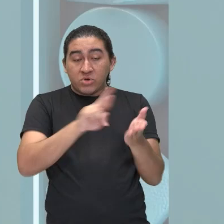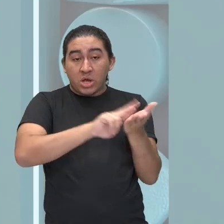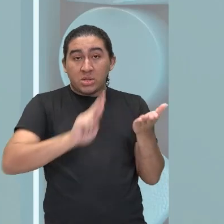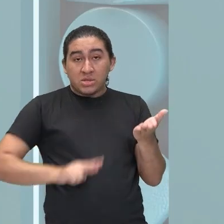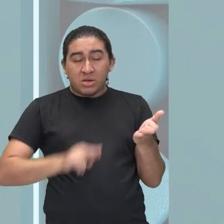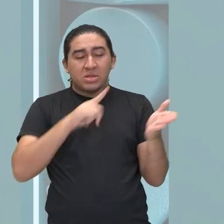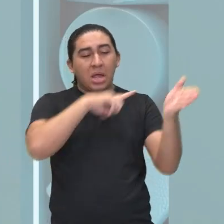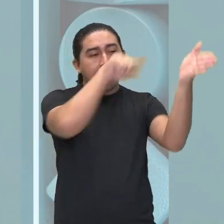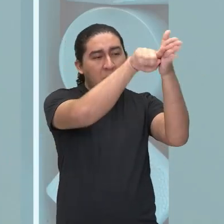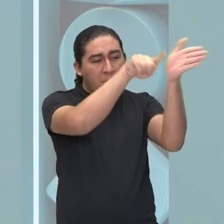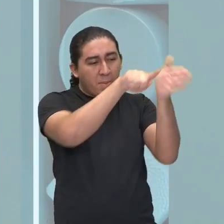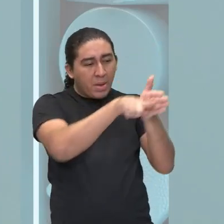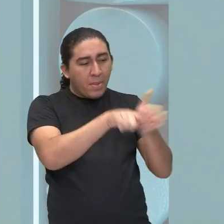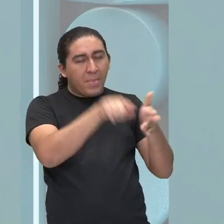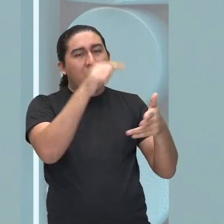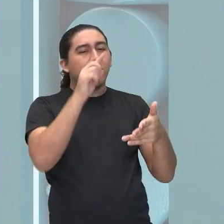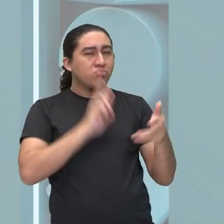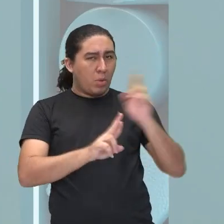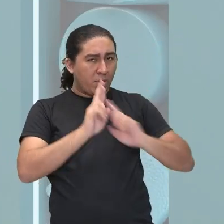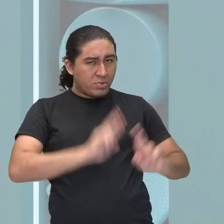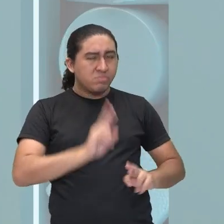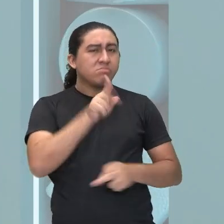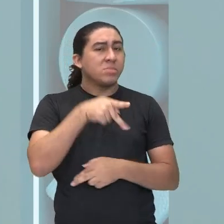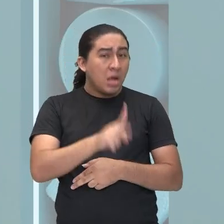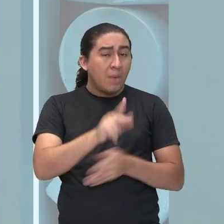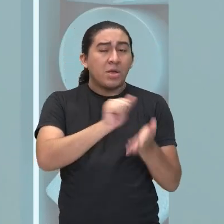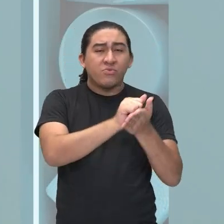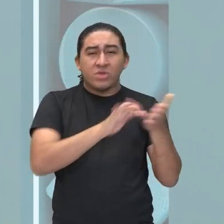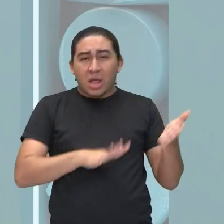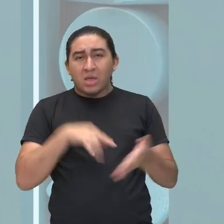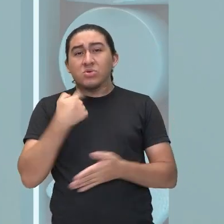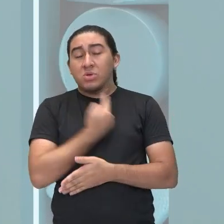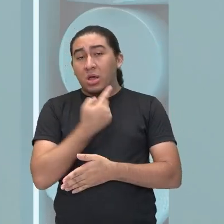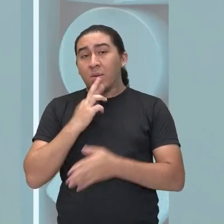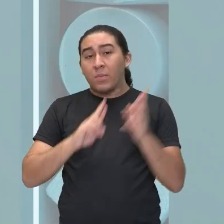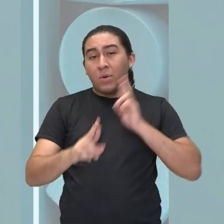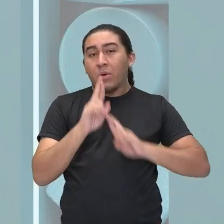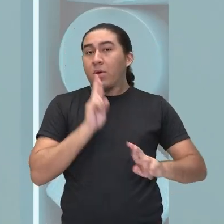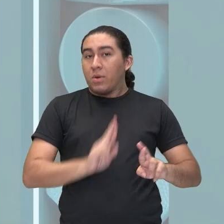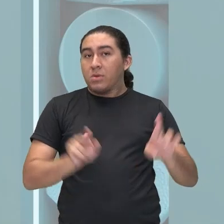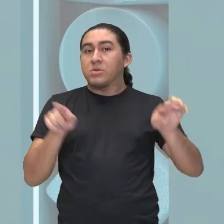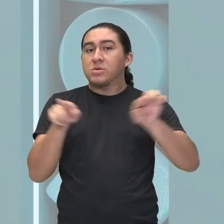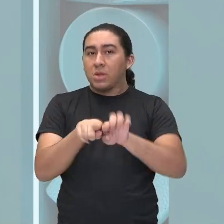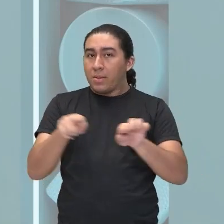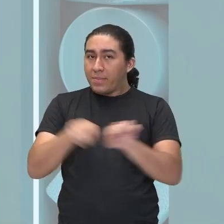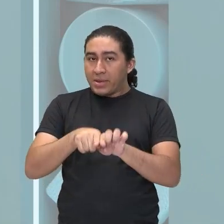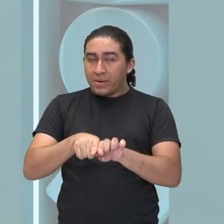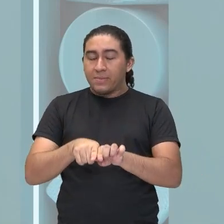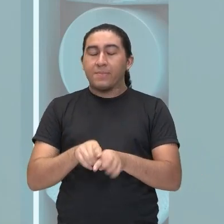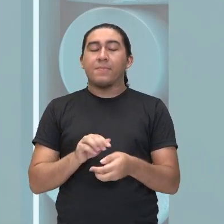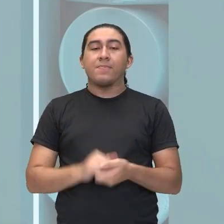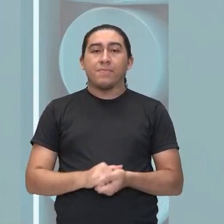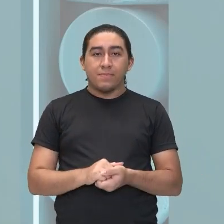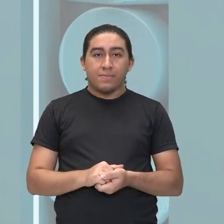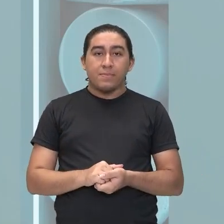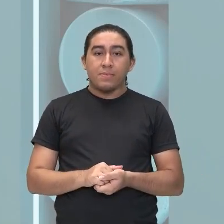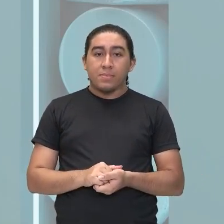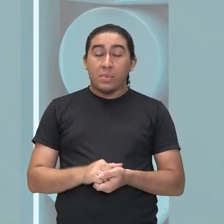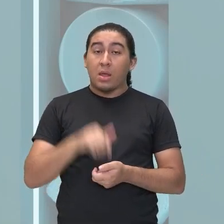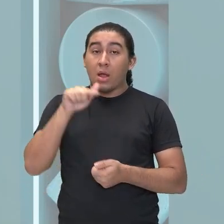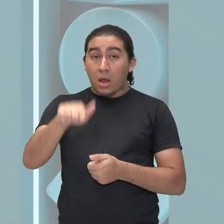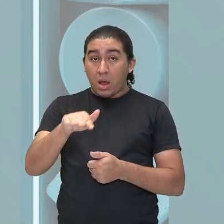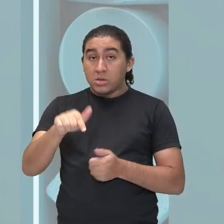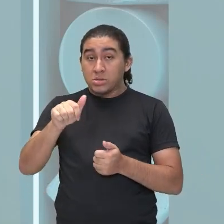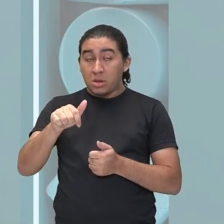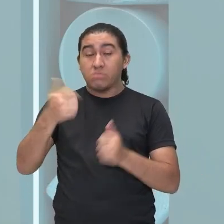questões de múltipla escolha, que nós sempre respondemos aqui durante a nossa aula. Essa avaliação da redação, ela